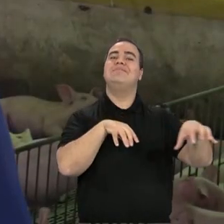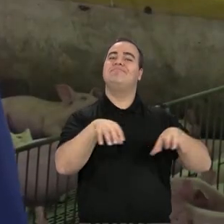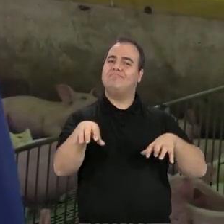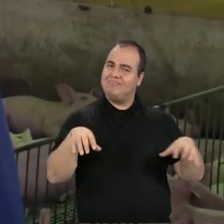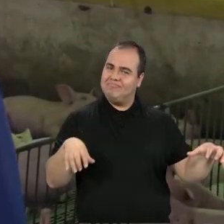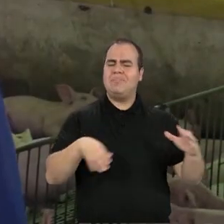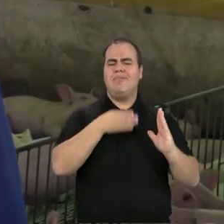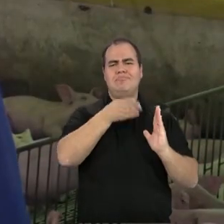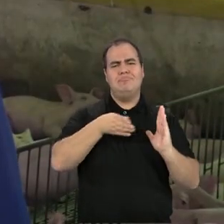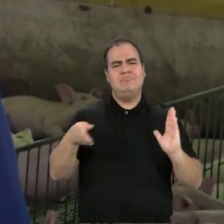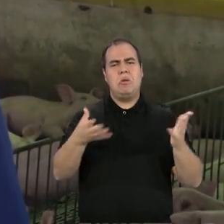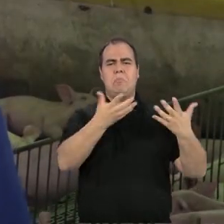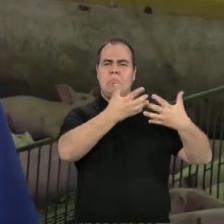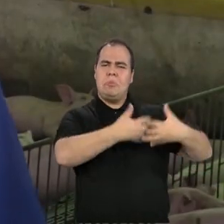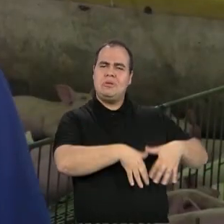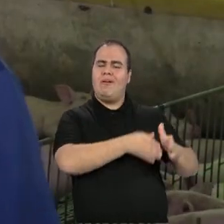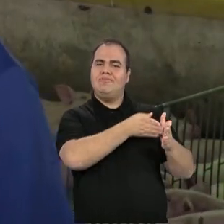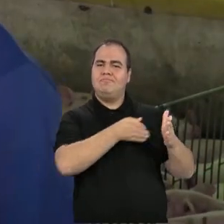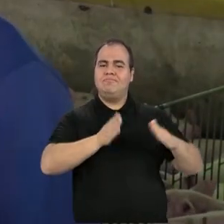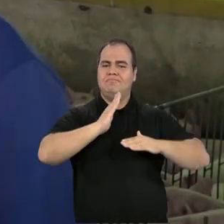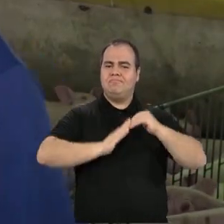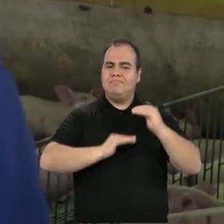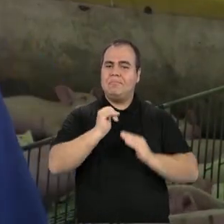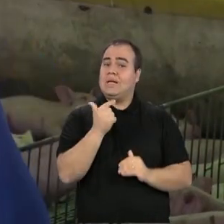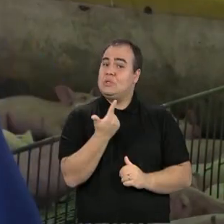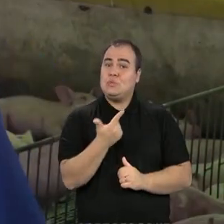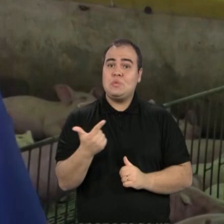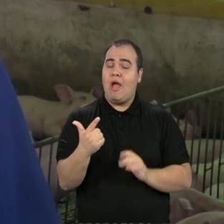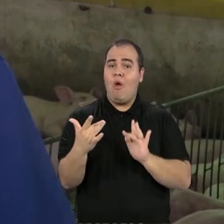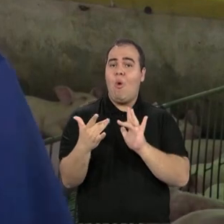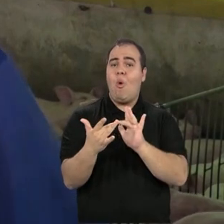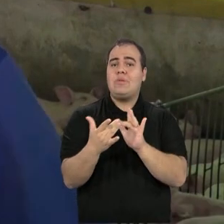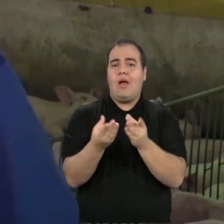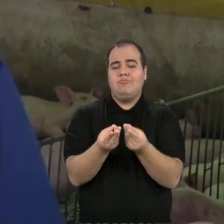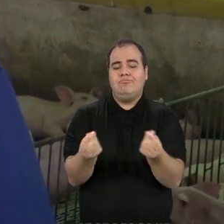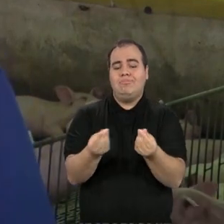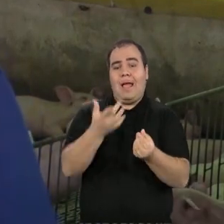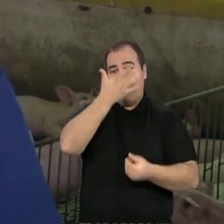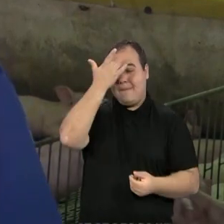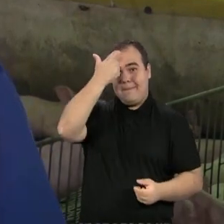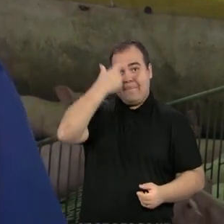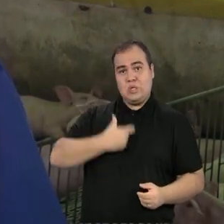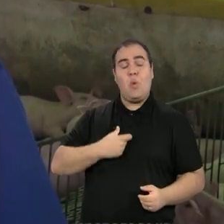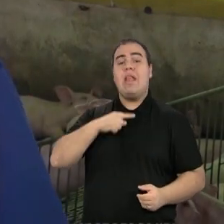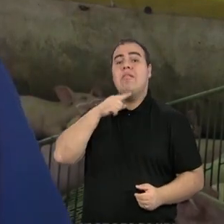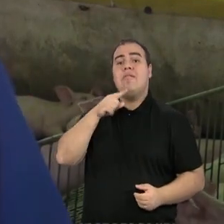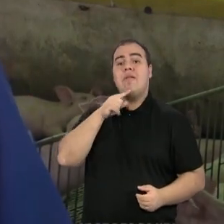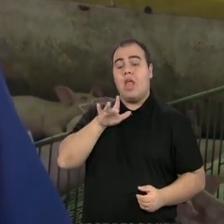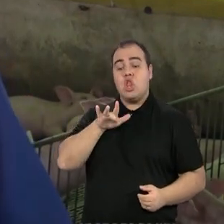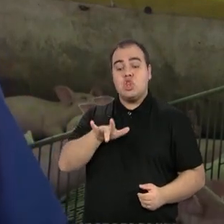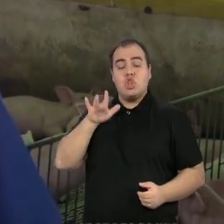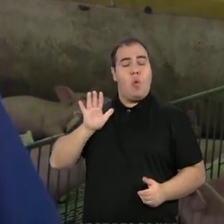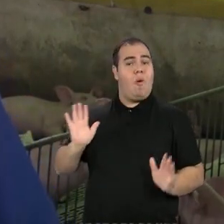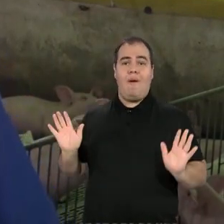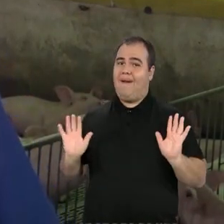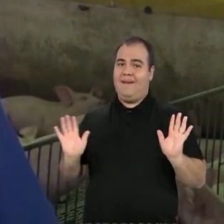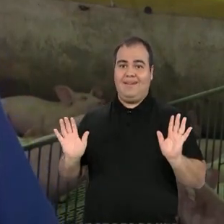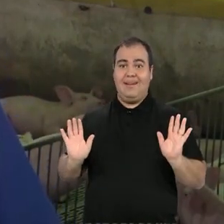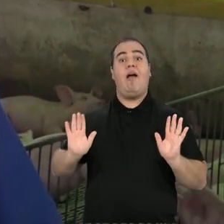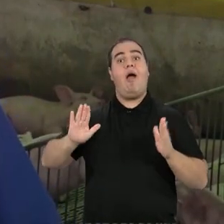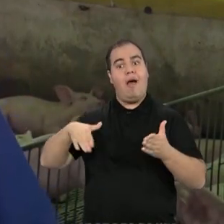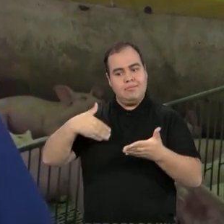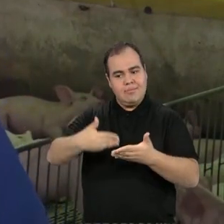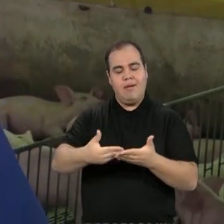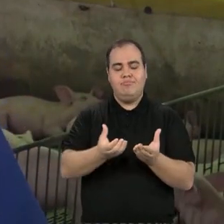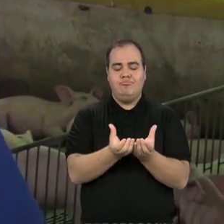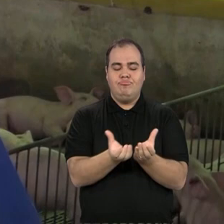fabricação nosso hoje, ele não tem o contato do humano. Não tem, ninguém toca nessa ração até que ela chegue no comedouro